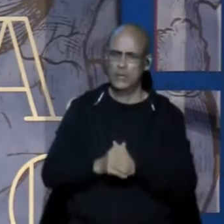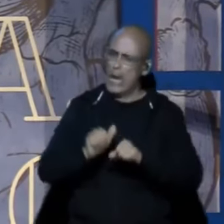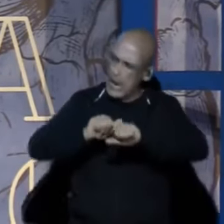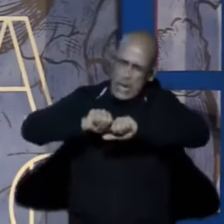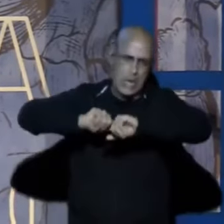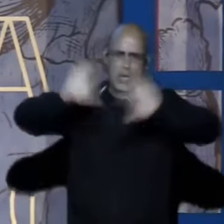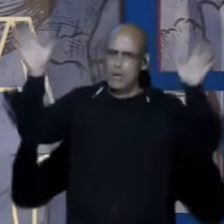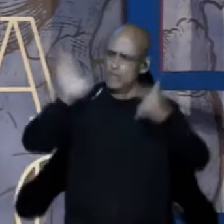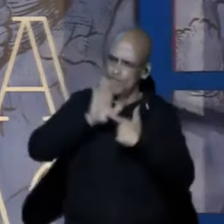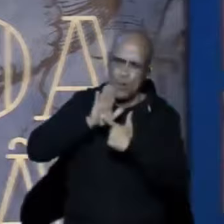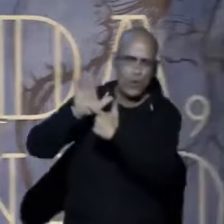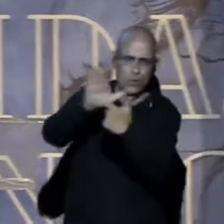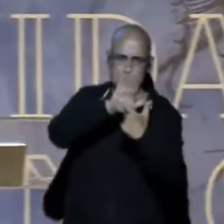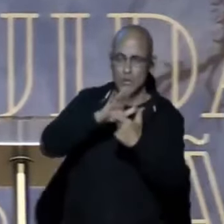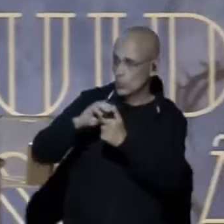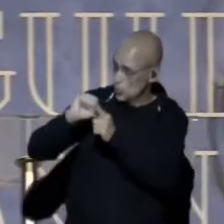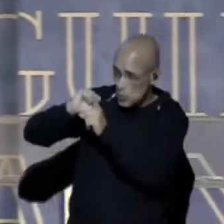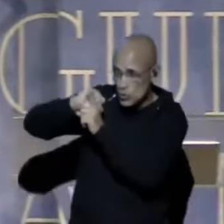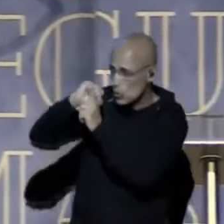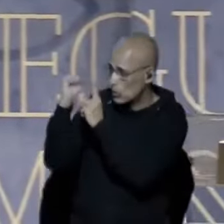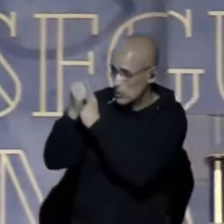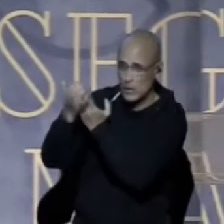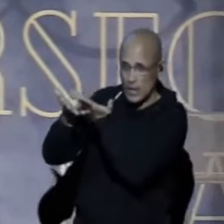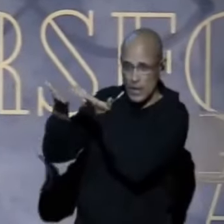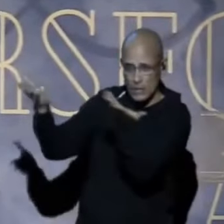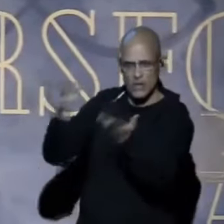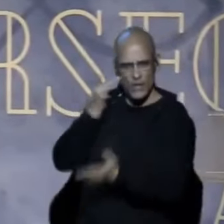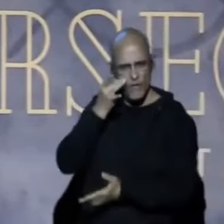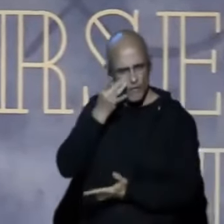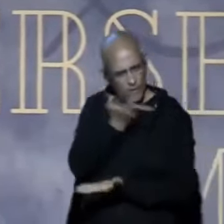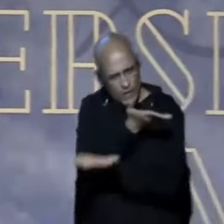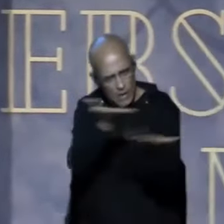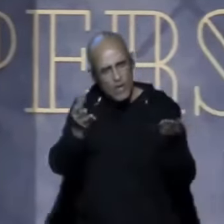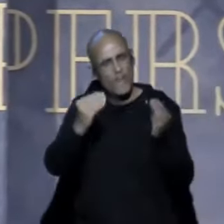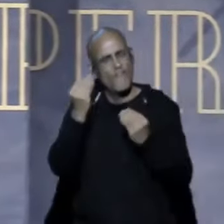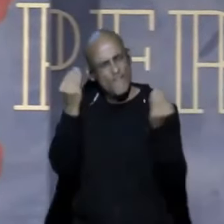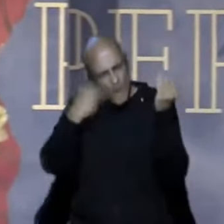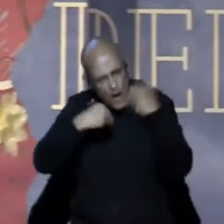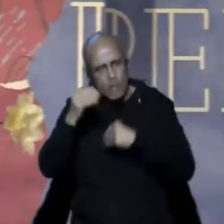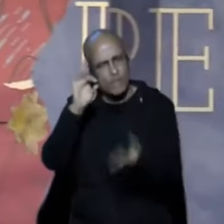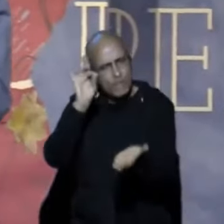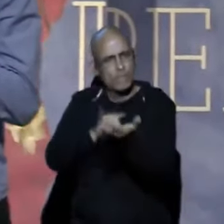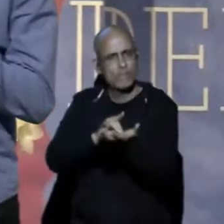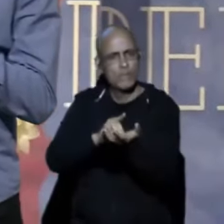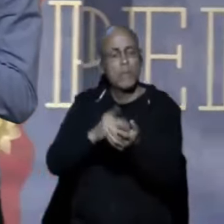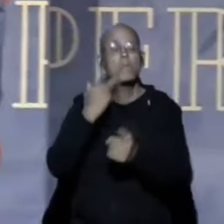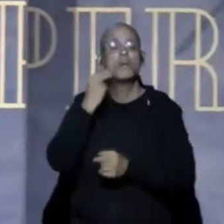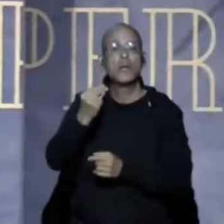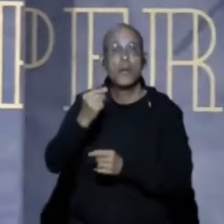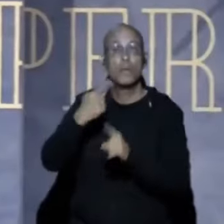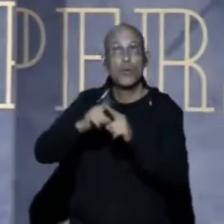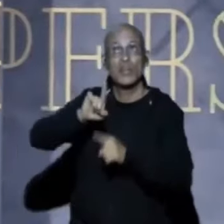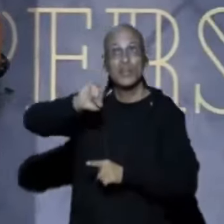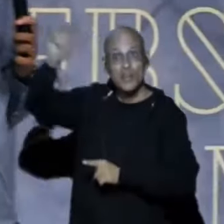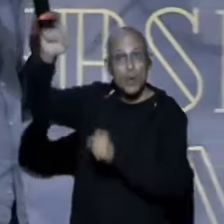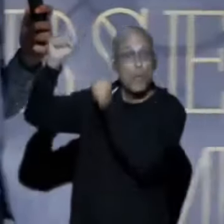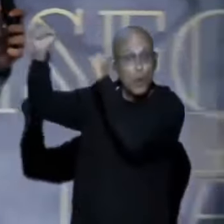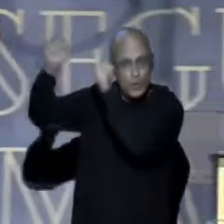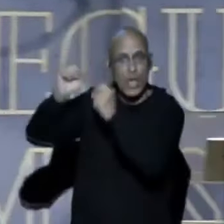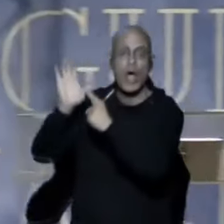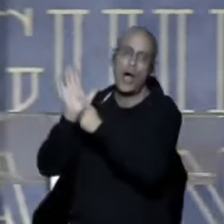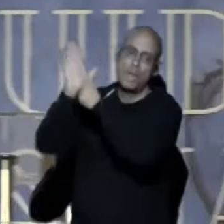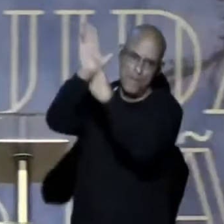Que a sociedade De fato Nos veja fracos Para que o poder de Deus Se manifeste em nós Para que ninguém